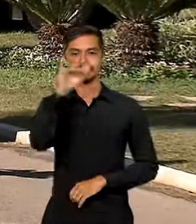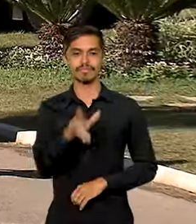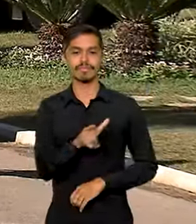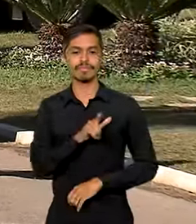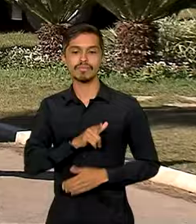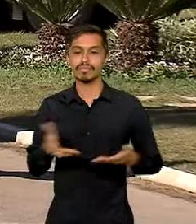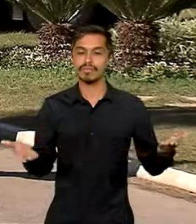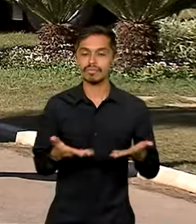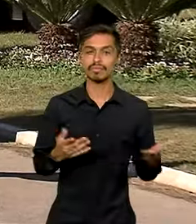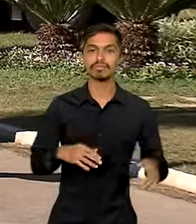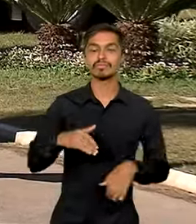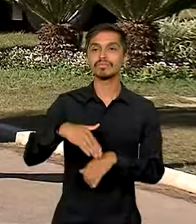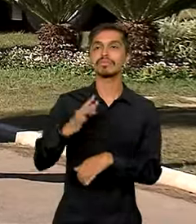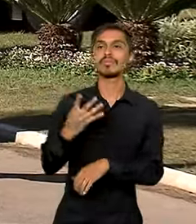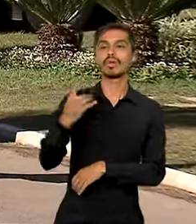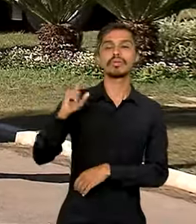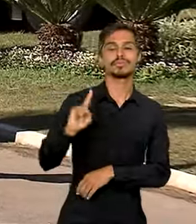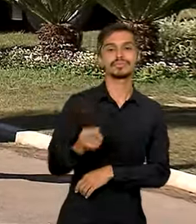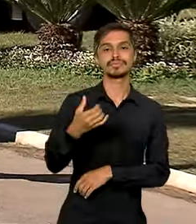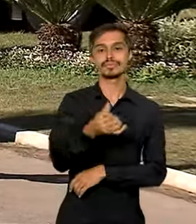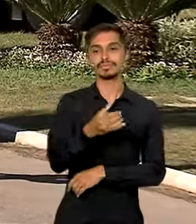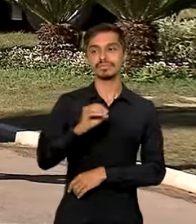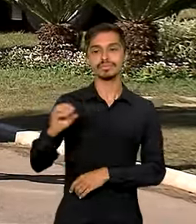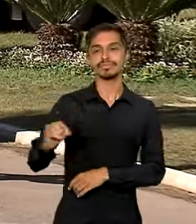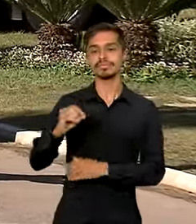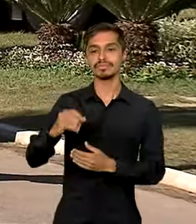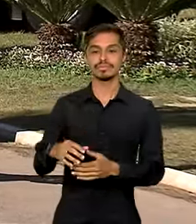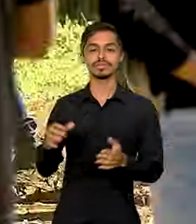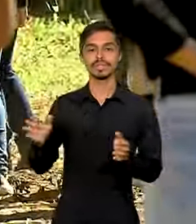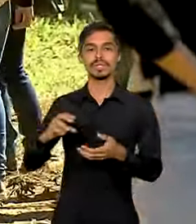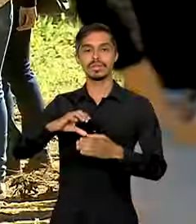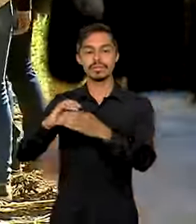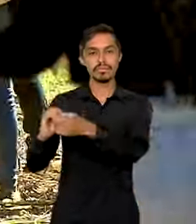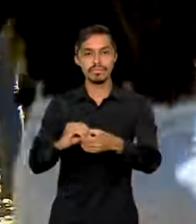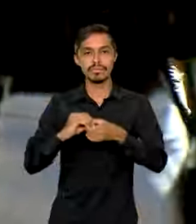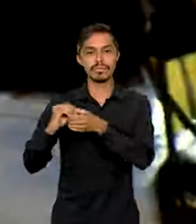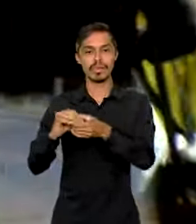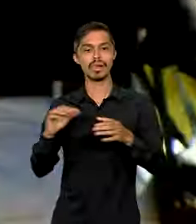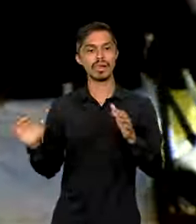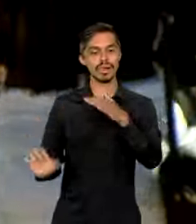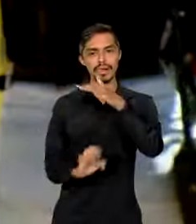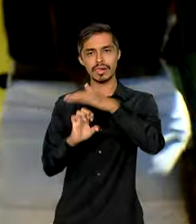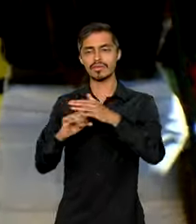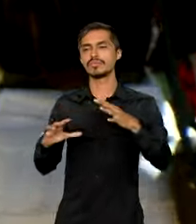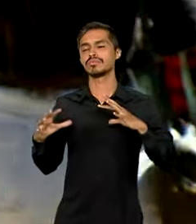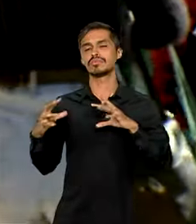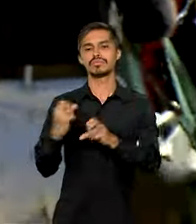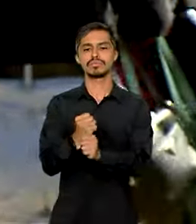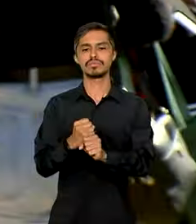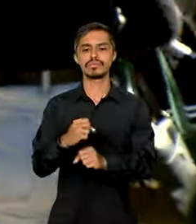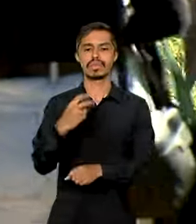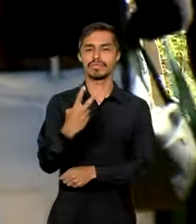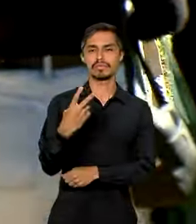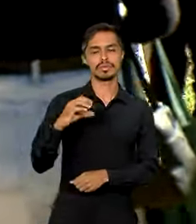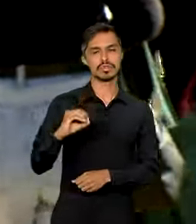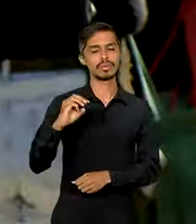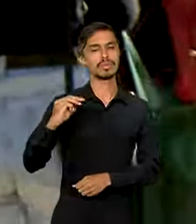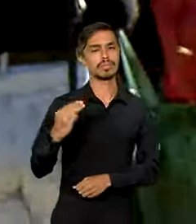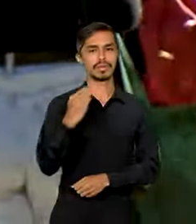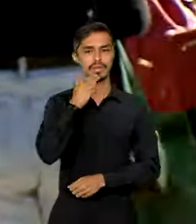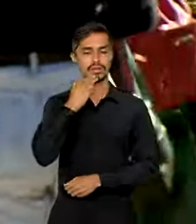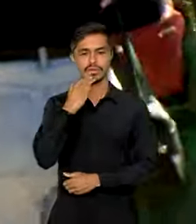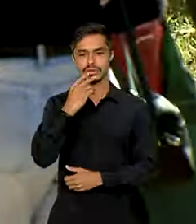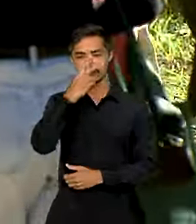hoje mais de 4.600 cooperativas, que reúnem mais de 20 milhões de cooperados.